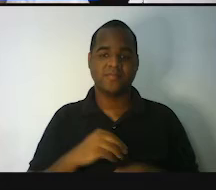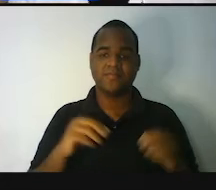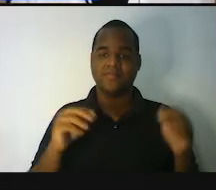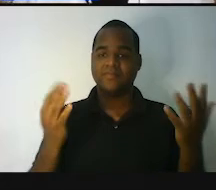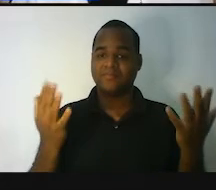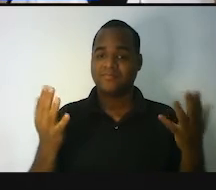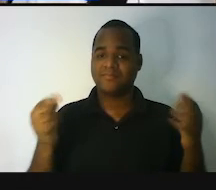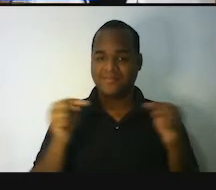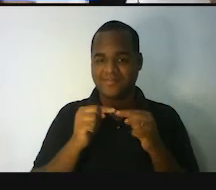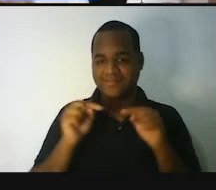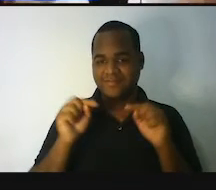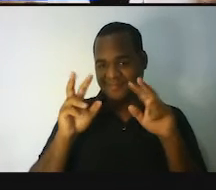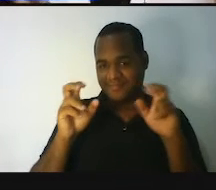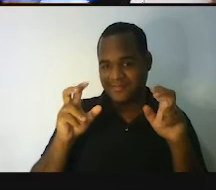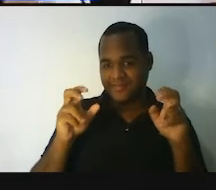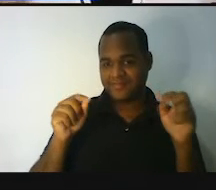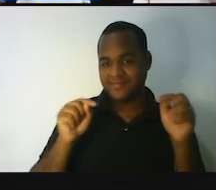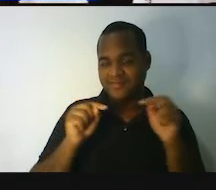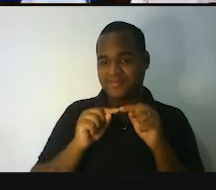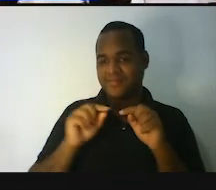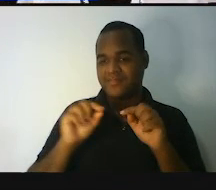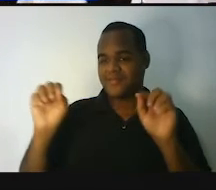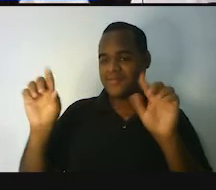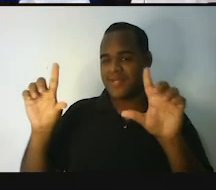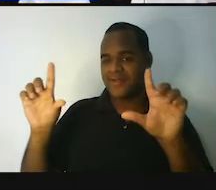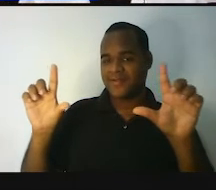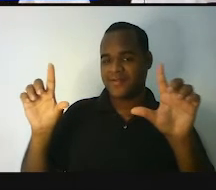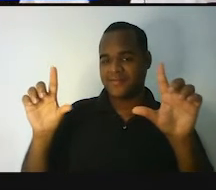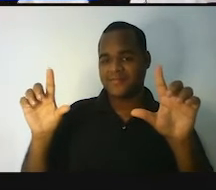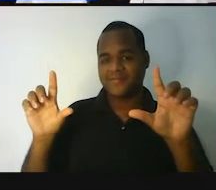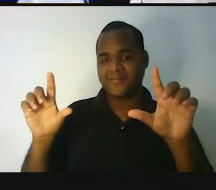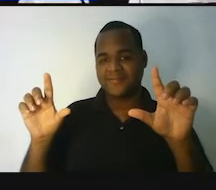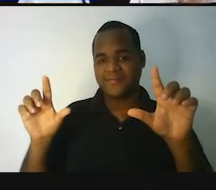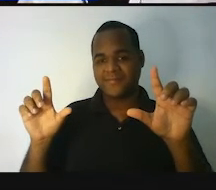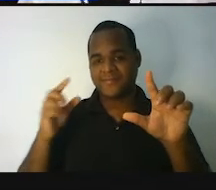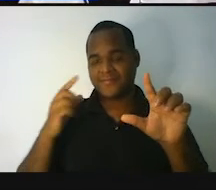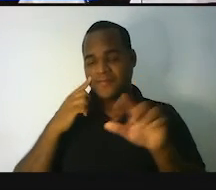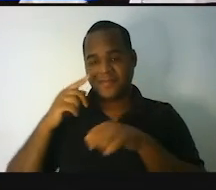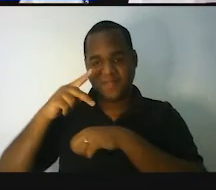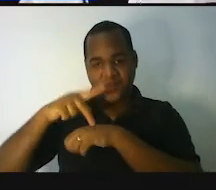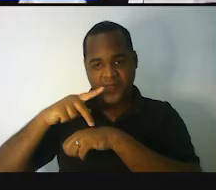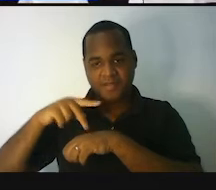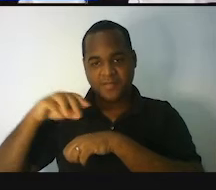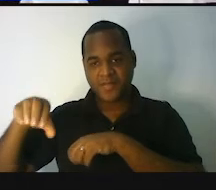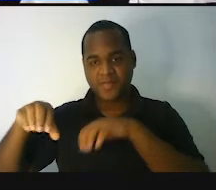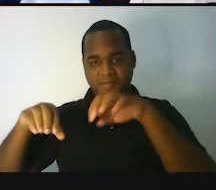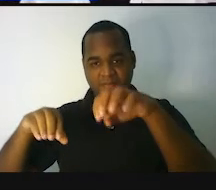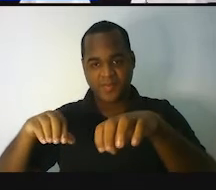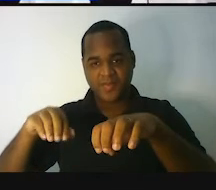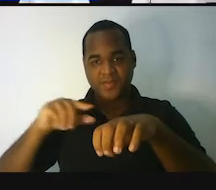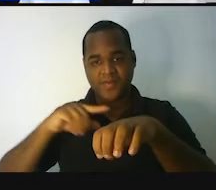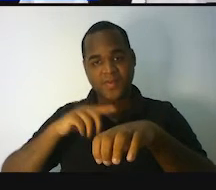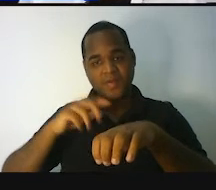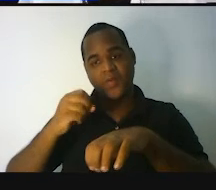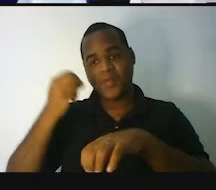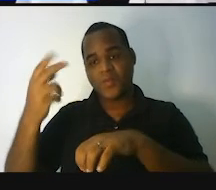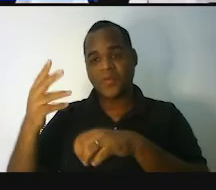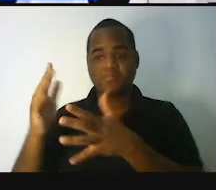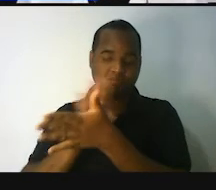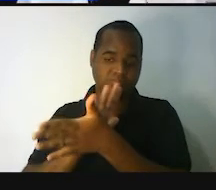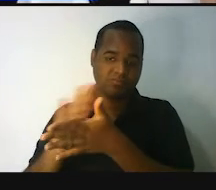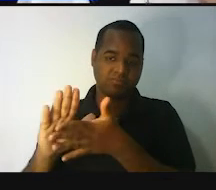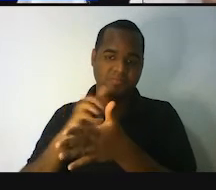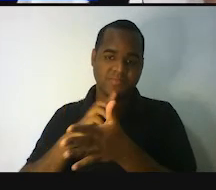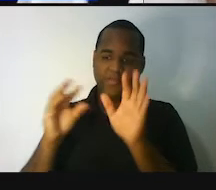ia ser as traves, né? A gente pegava duas pedrinhas ou podia ser mesmo um par de chinelos